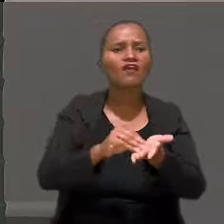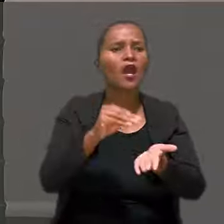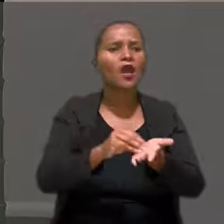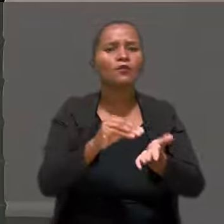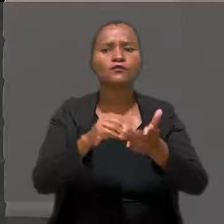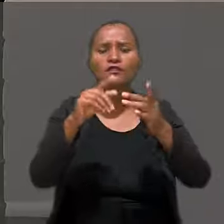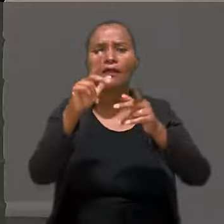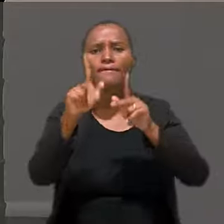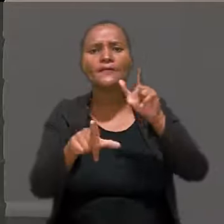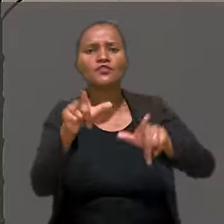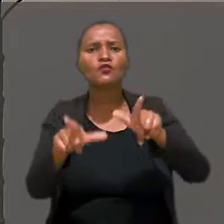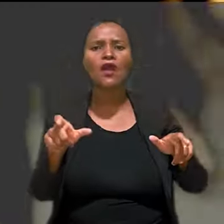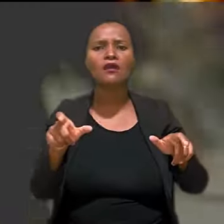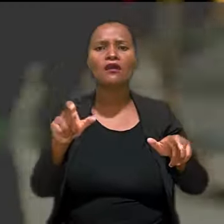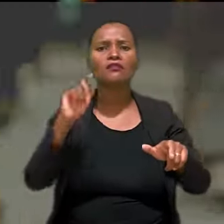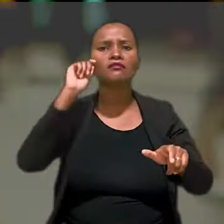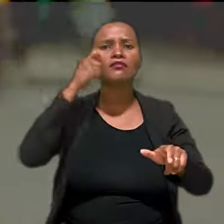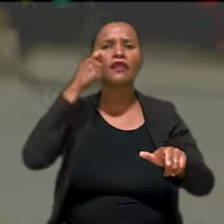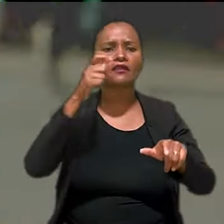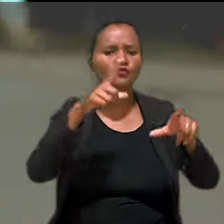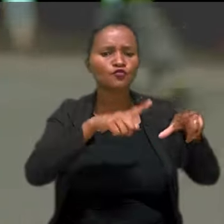negras nos espaços de poder e decisão.